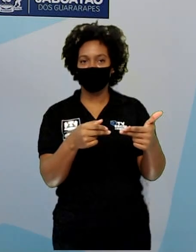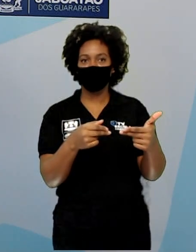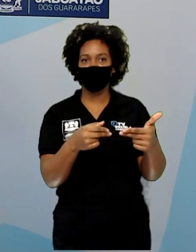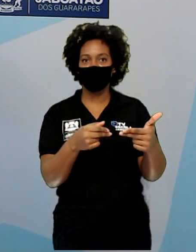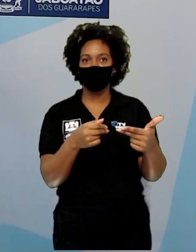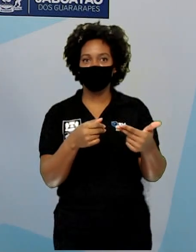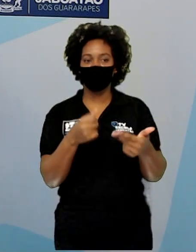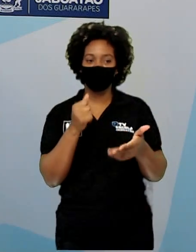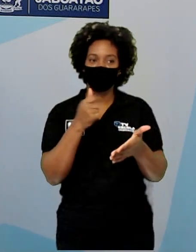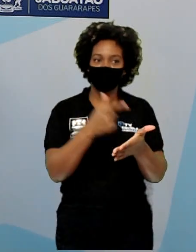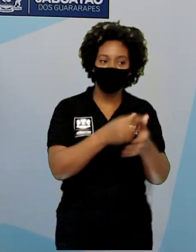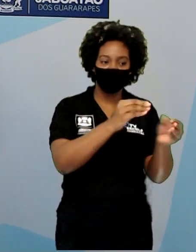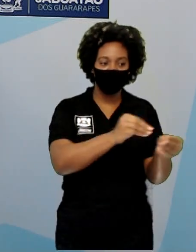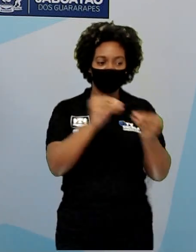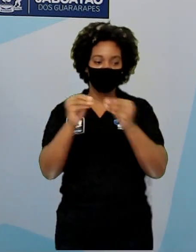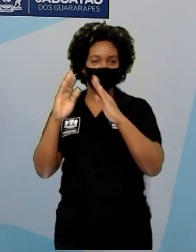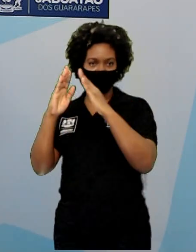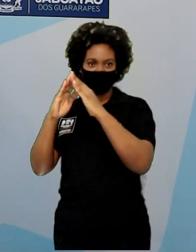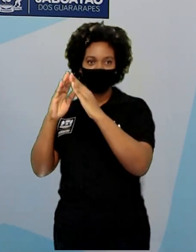comprar, vai levar para casa.